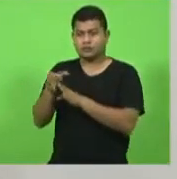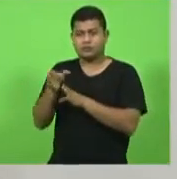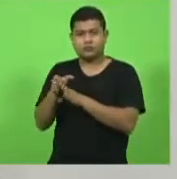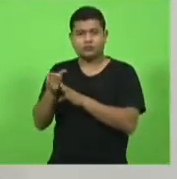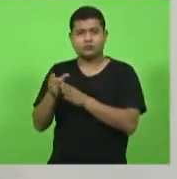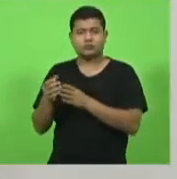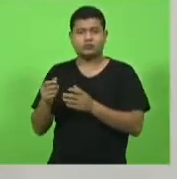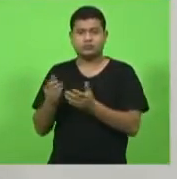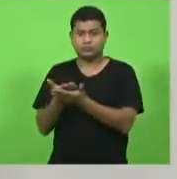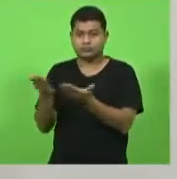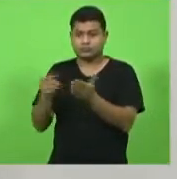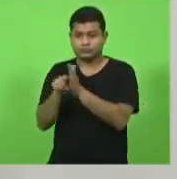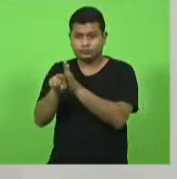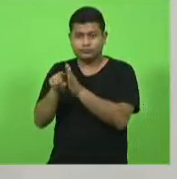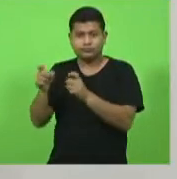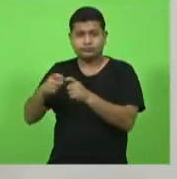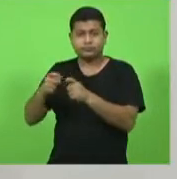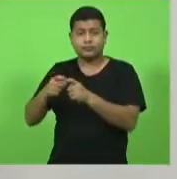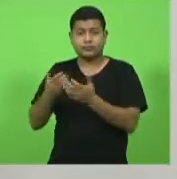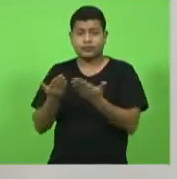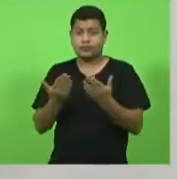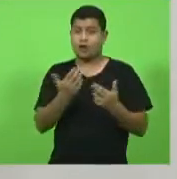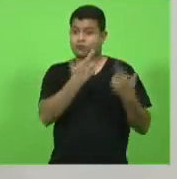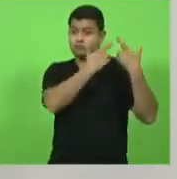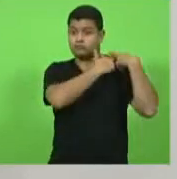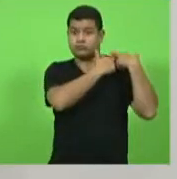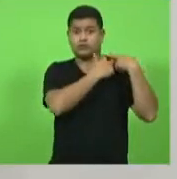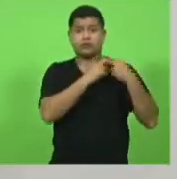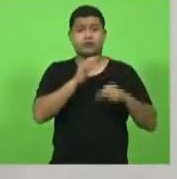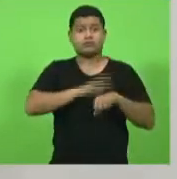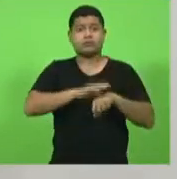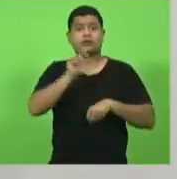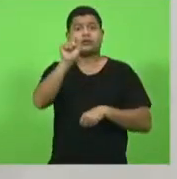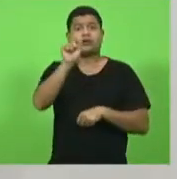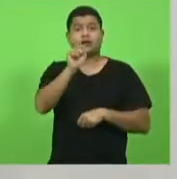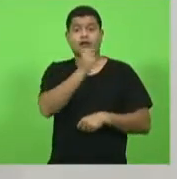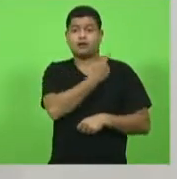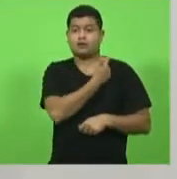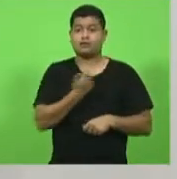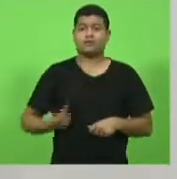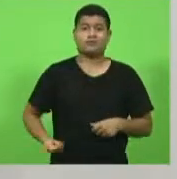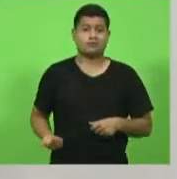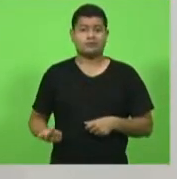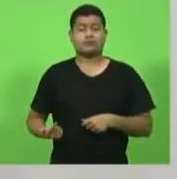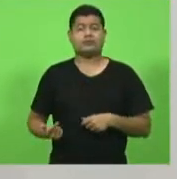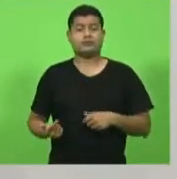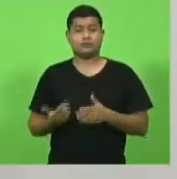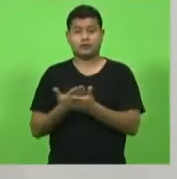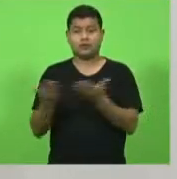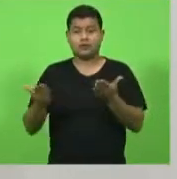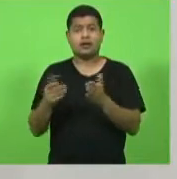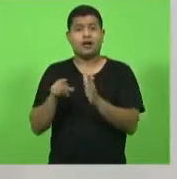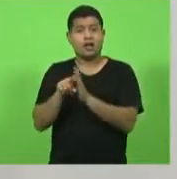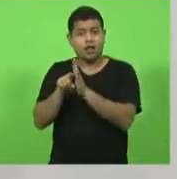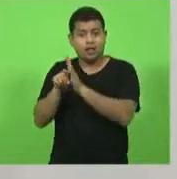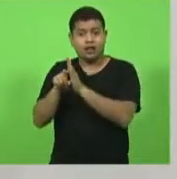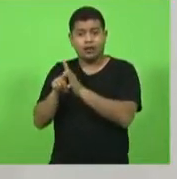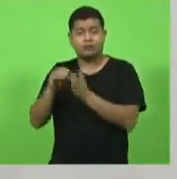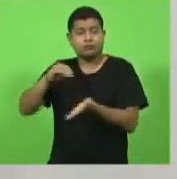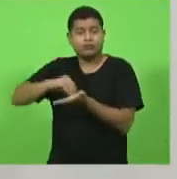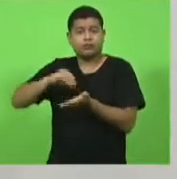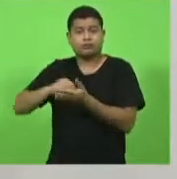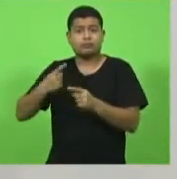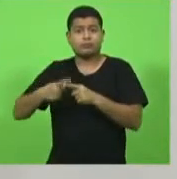novembro os exames não estão sendo entregues as pessoas precisam saber o que que está acontecendo porque a